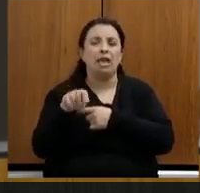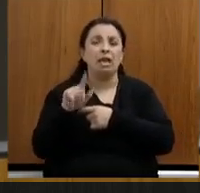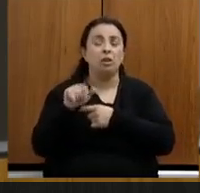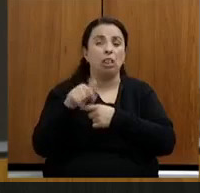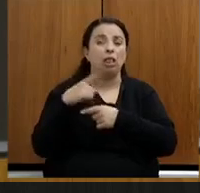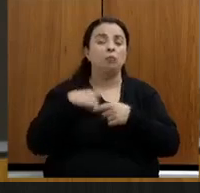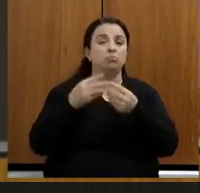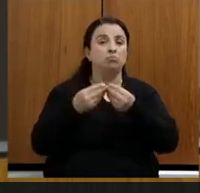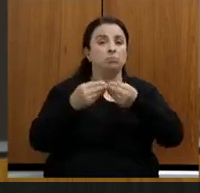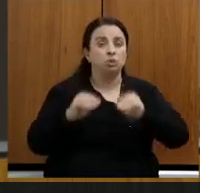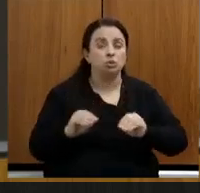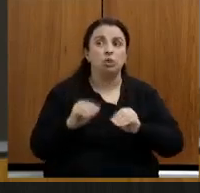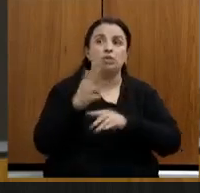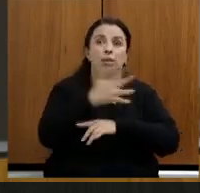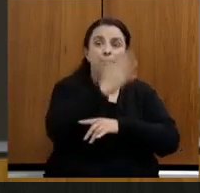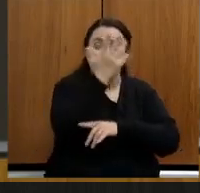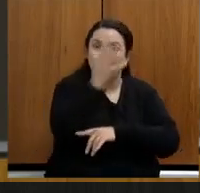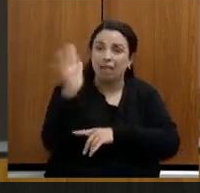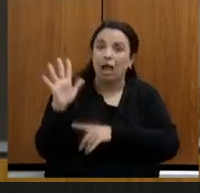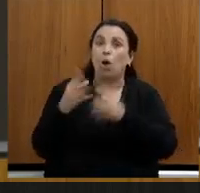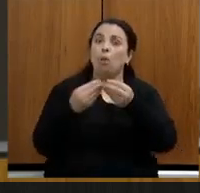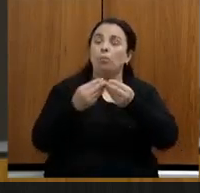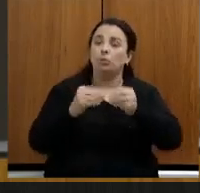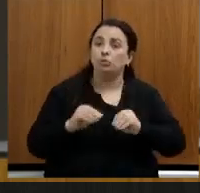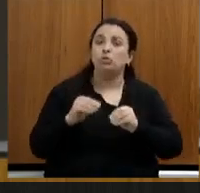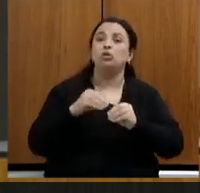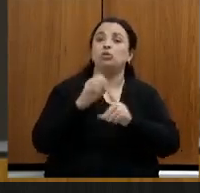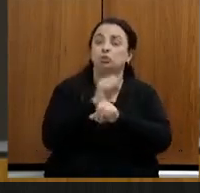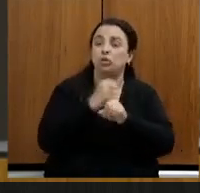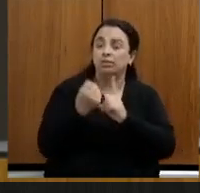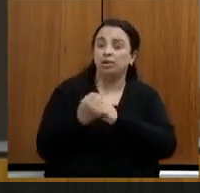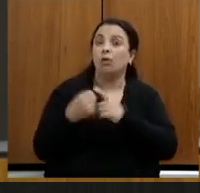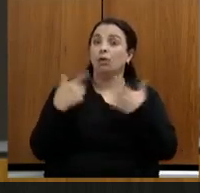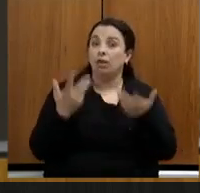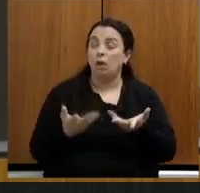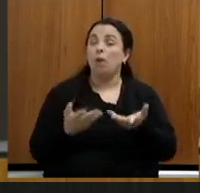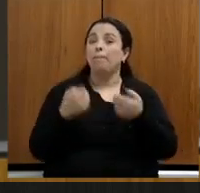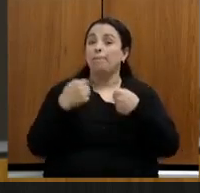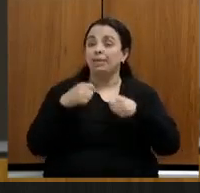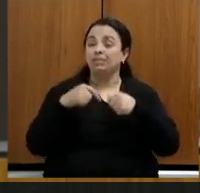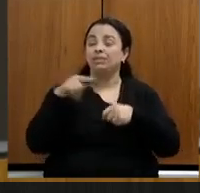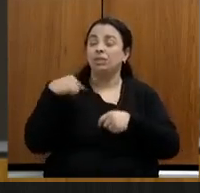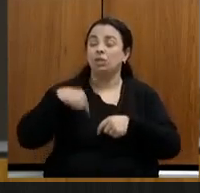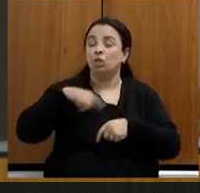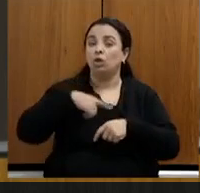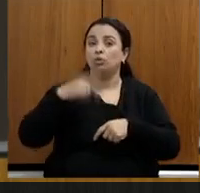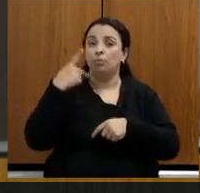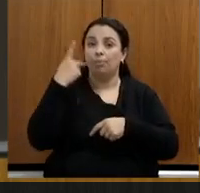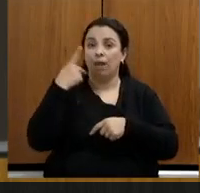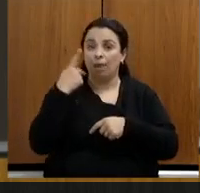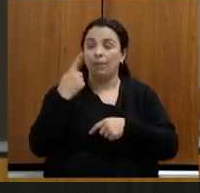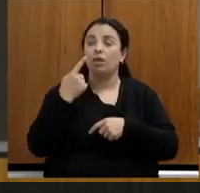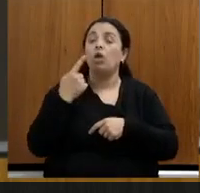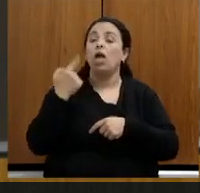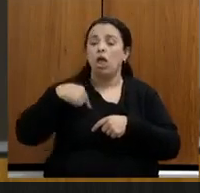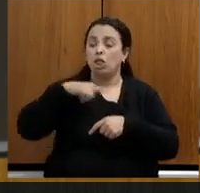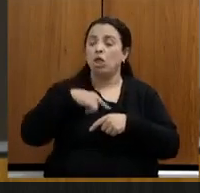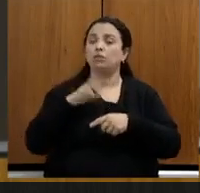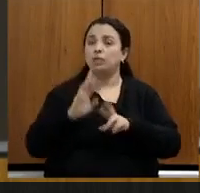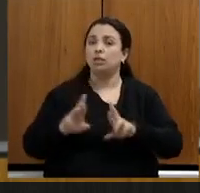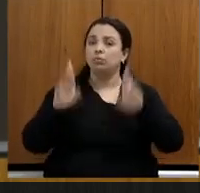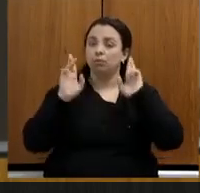social e portanto merece por parte do parlamento aquilo que é a nossa função é a nossa função a